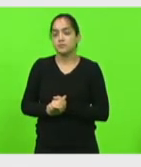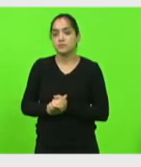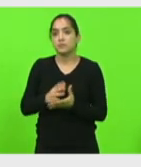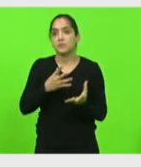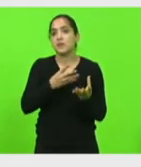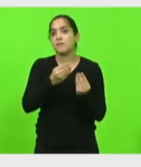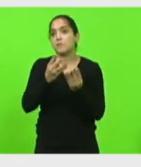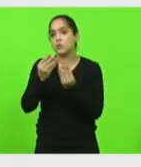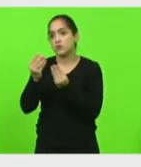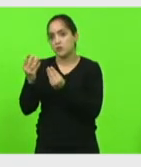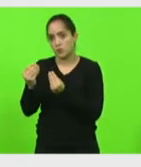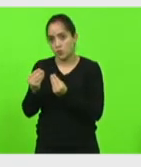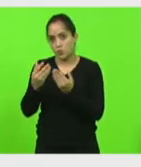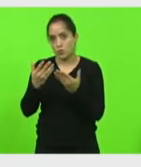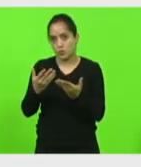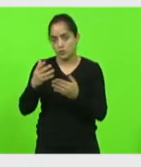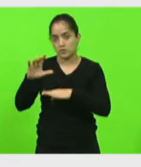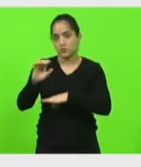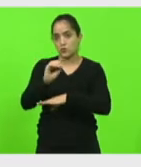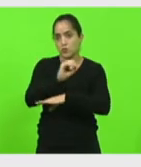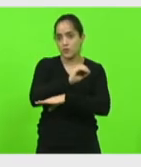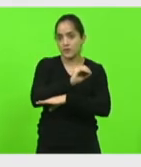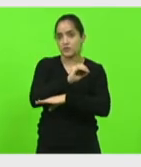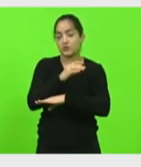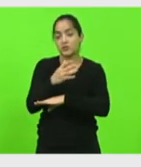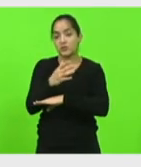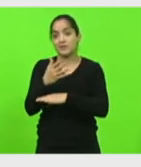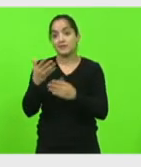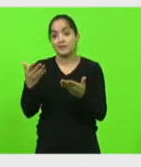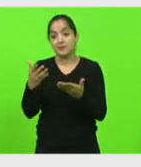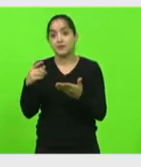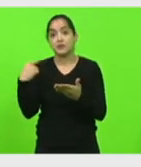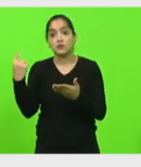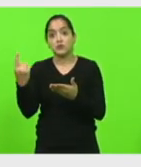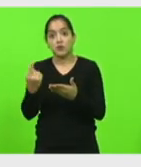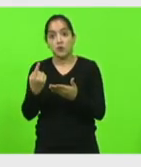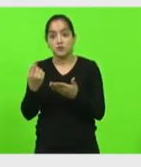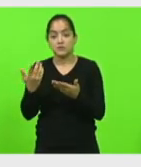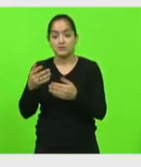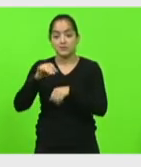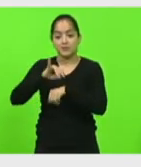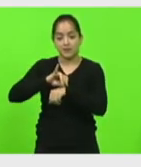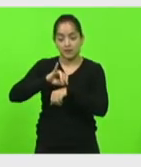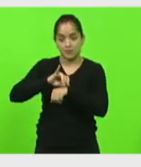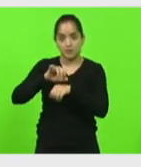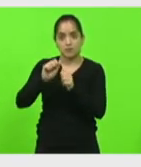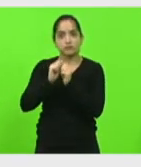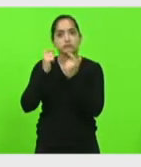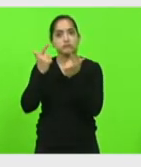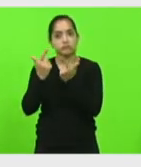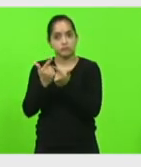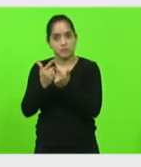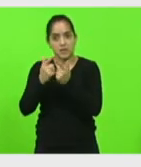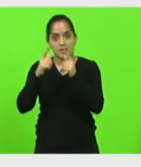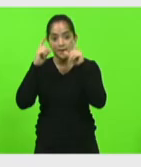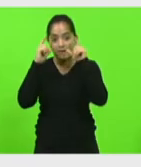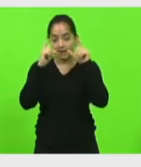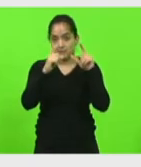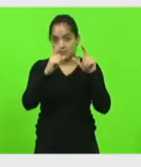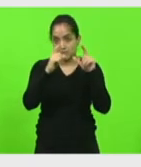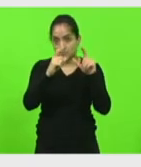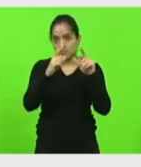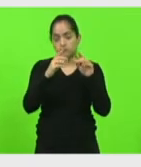acontecendo no oeste e nós aqui na capital nessa assembleia precisamos dar atenção a isso